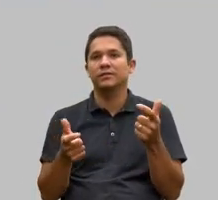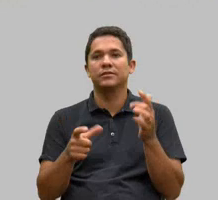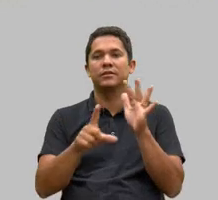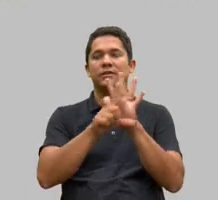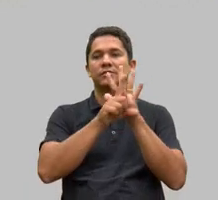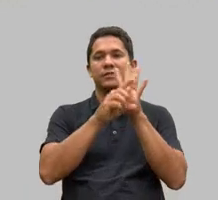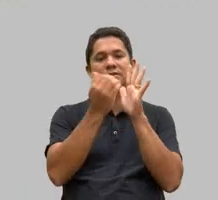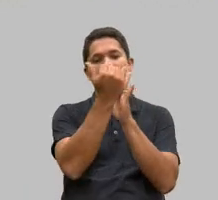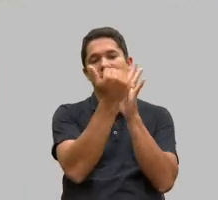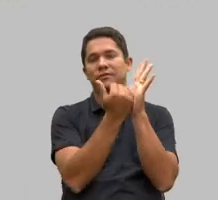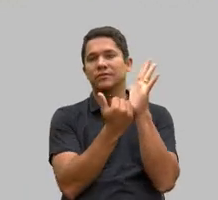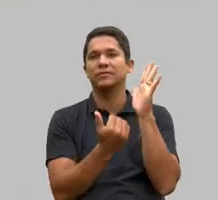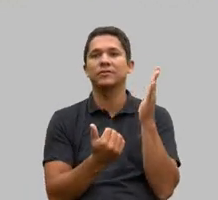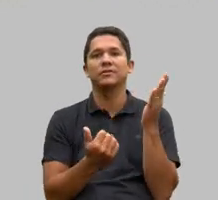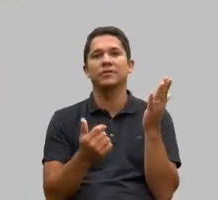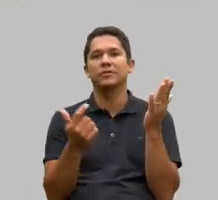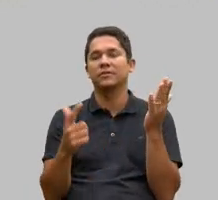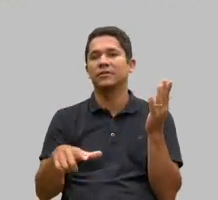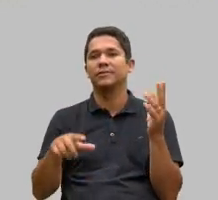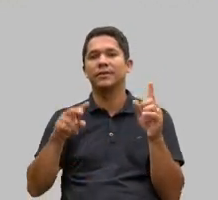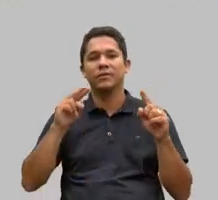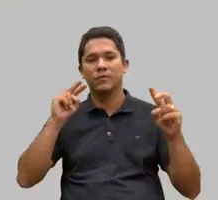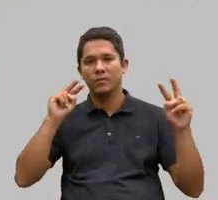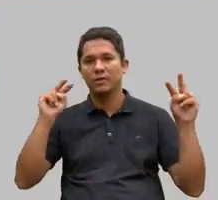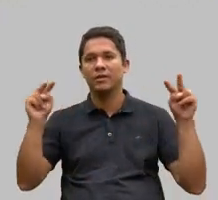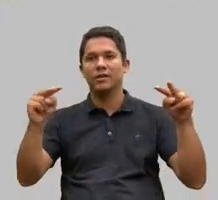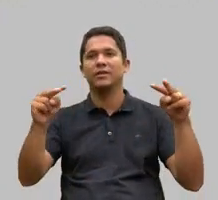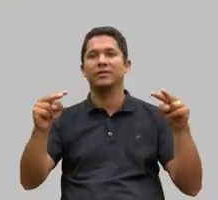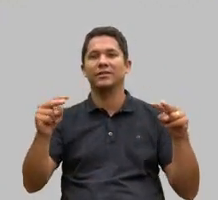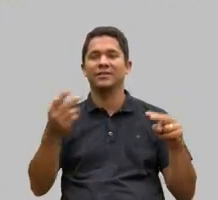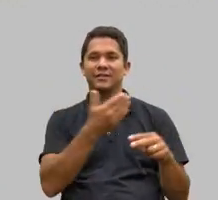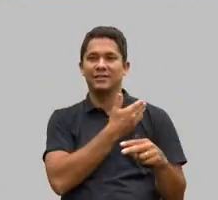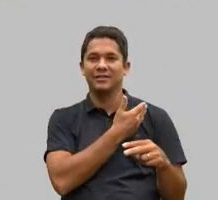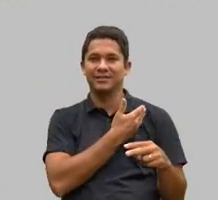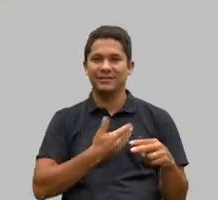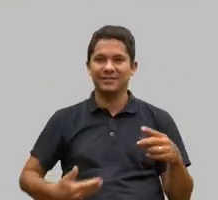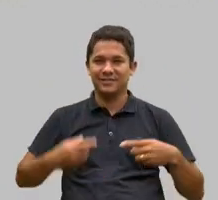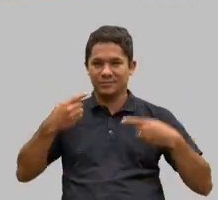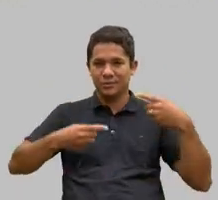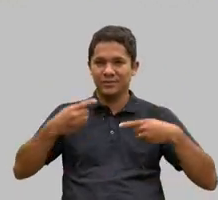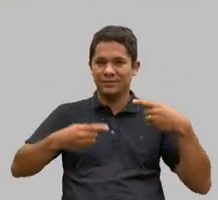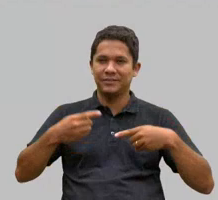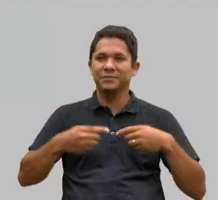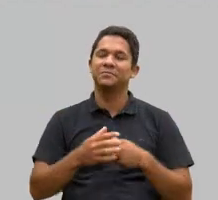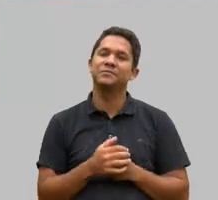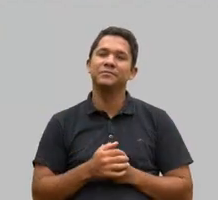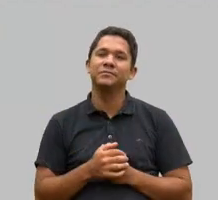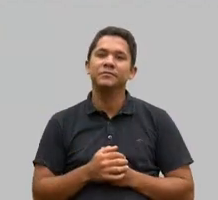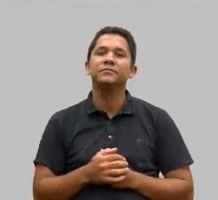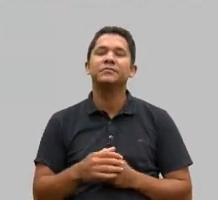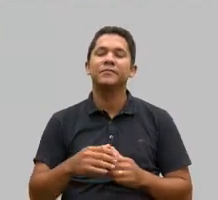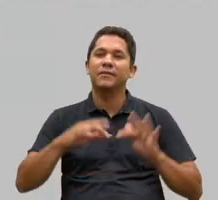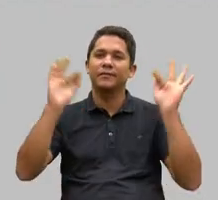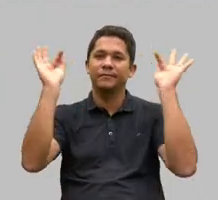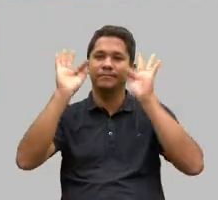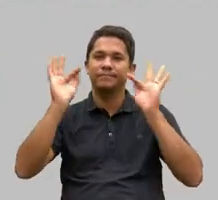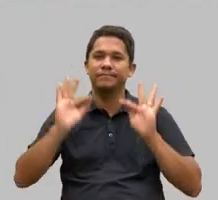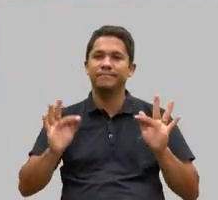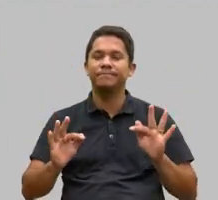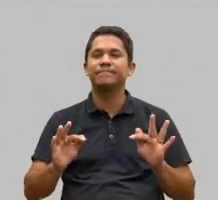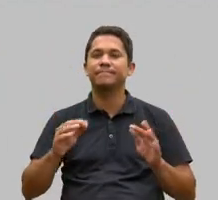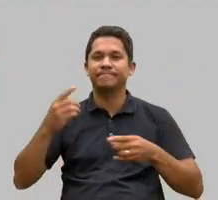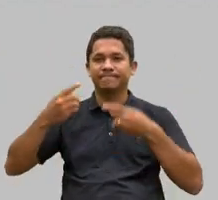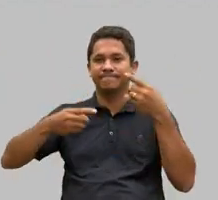também no olhar da política pública. Então, fico feliz que isso tenha sido uma discussão na visão da pessoa com